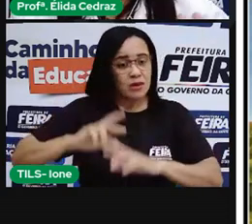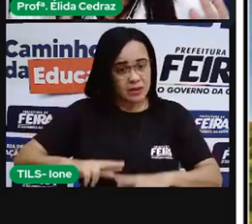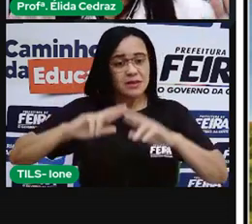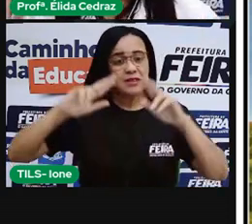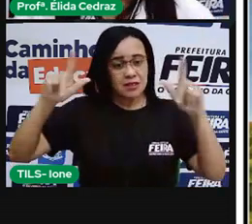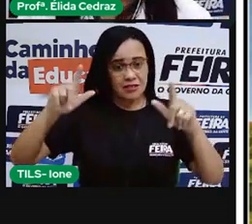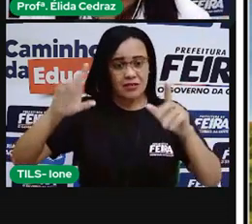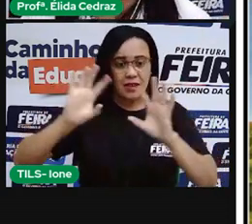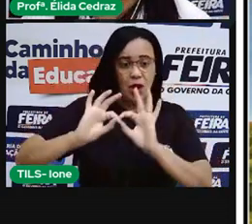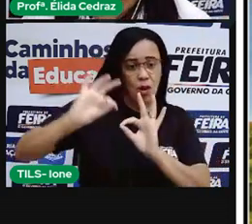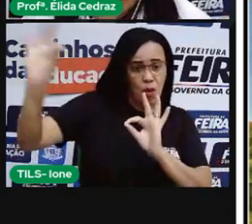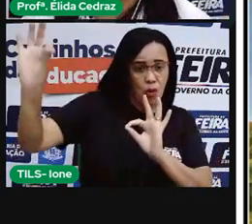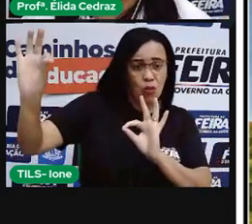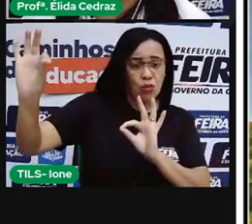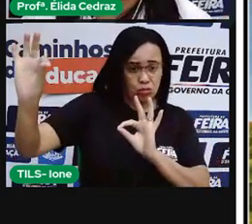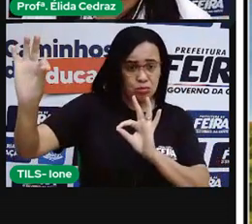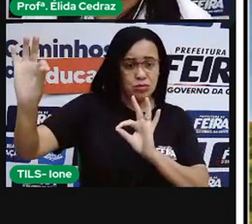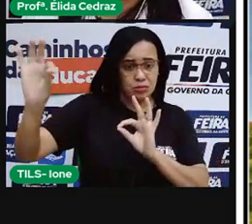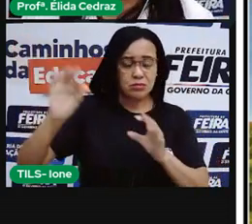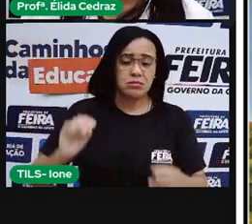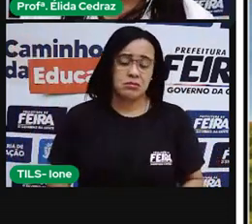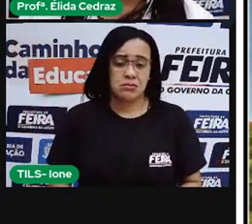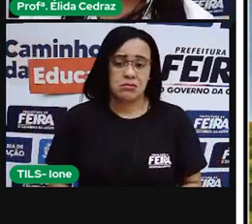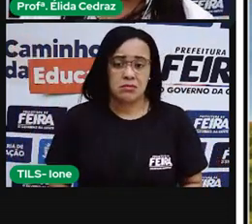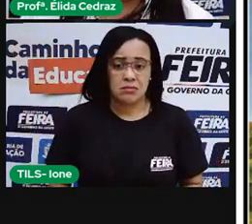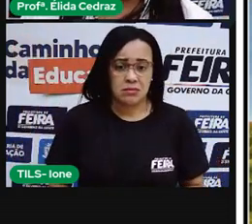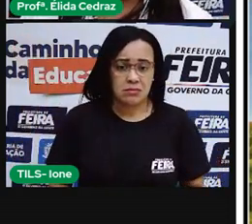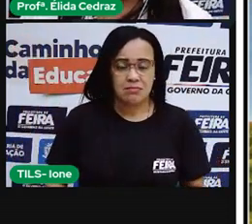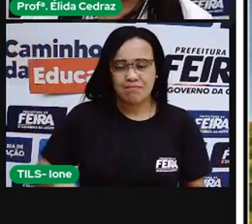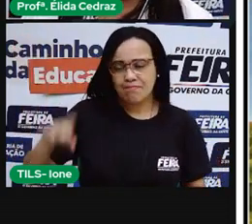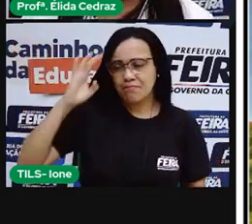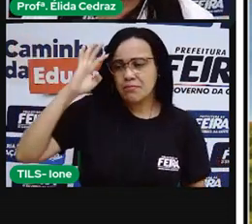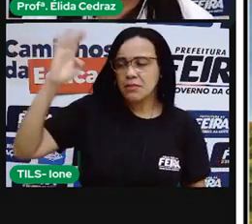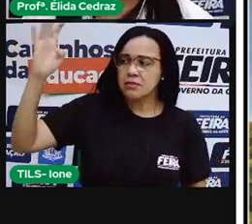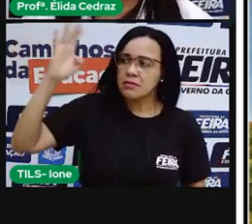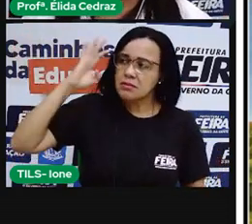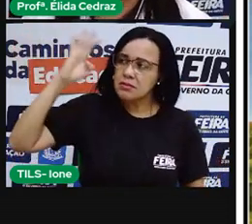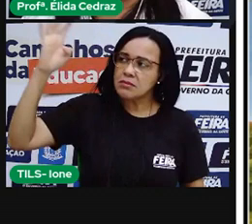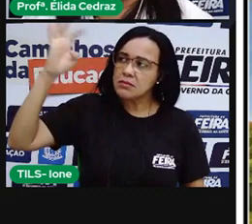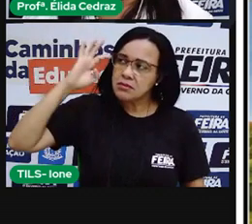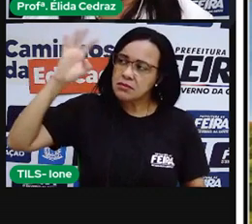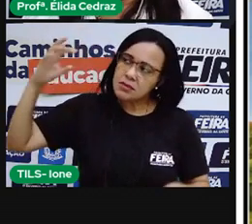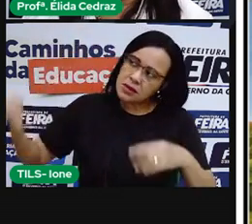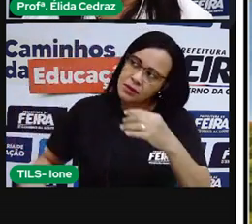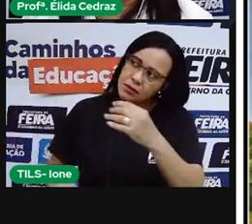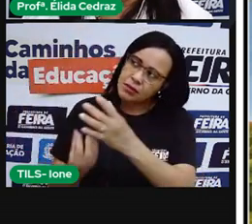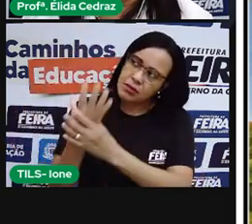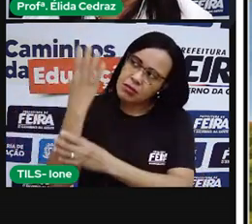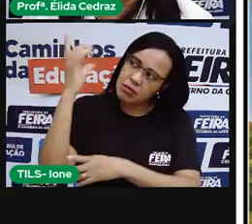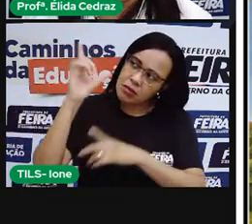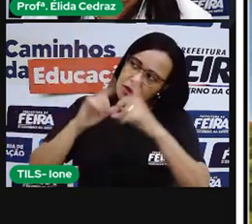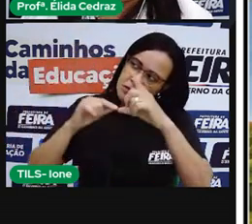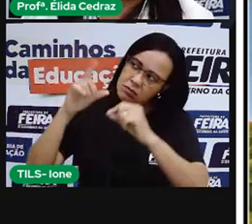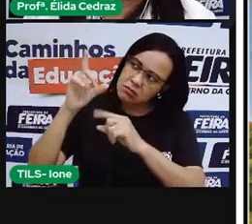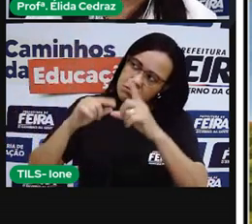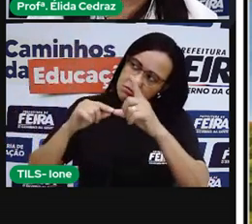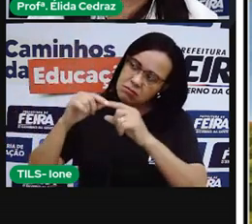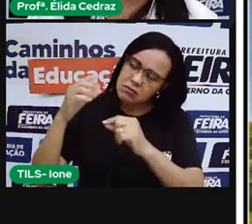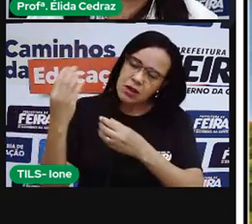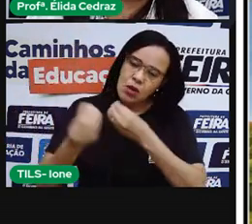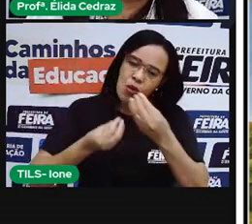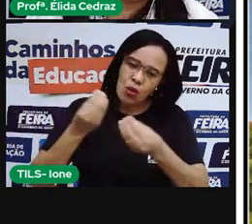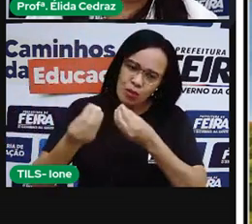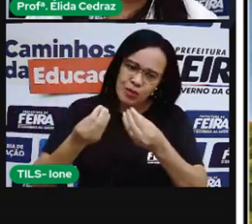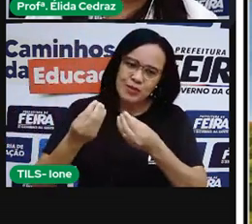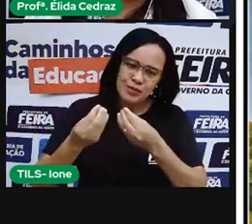bem distantes uns dos outros, imaginavam como surgiram as estrelas. Um